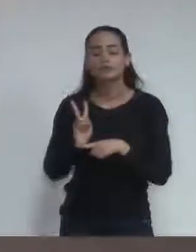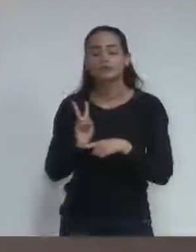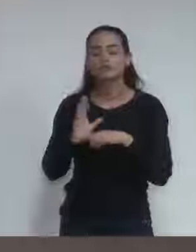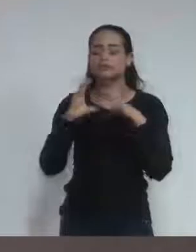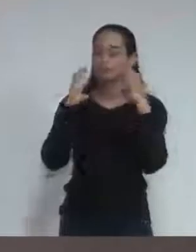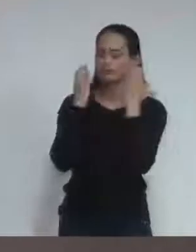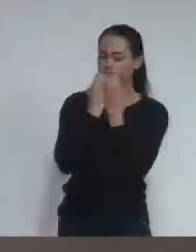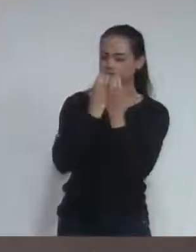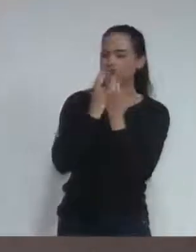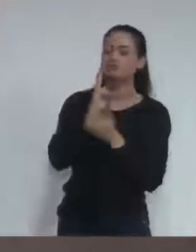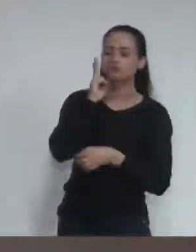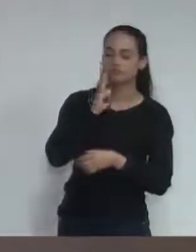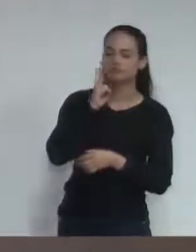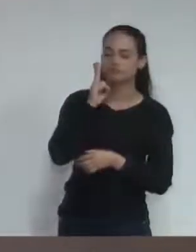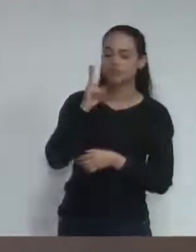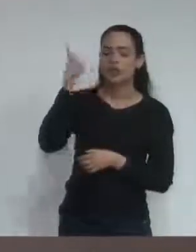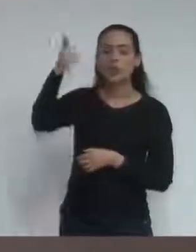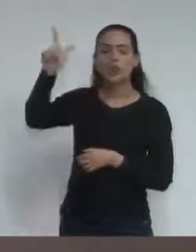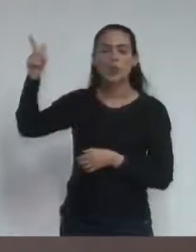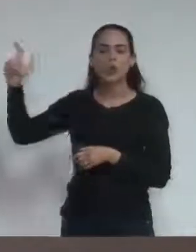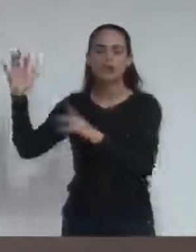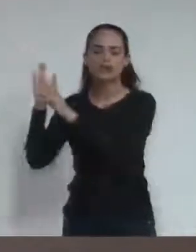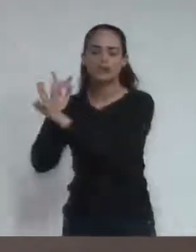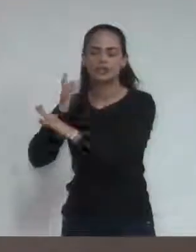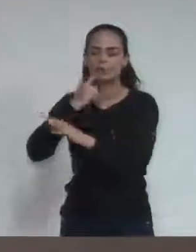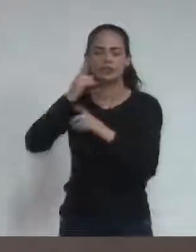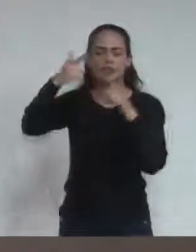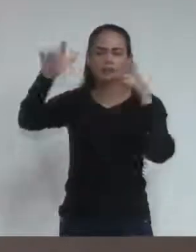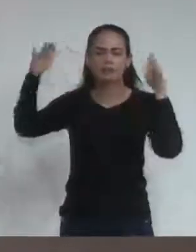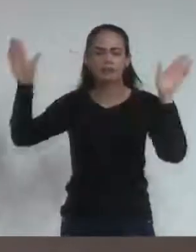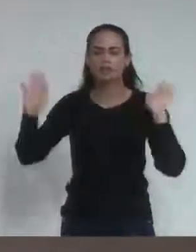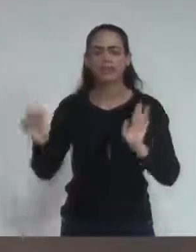Não é nem a de Valinhos, nem a Itatiba de Louveira. É a Câmara de Vinhedo.